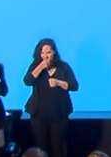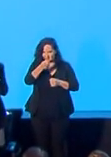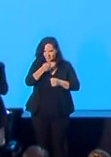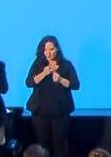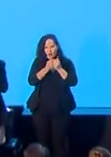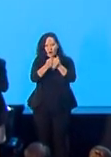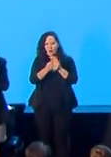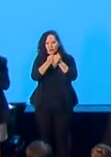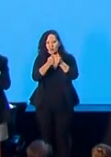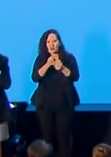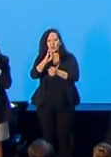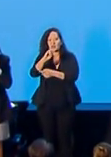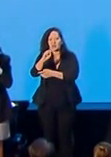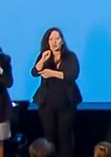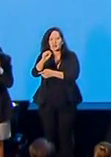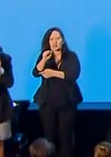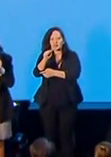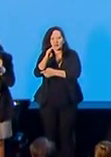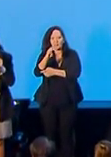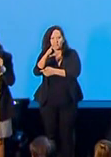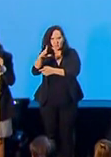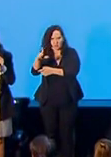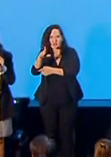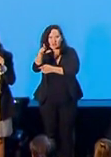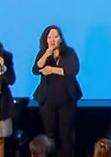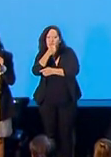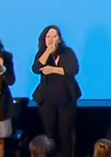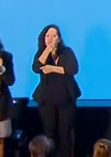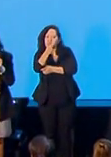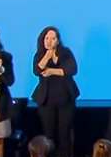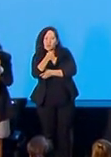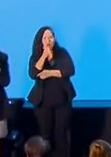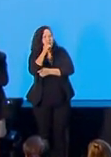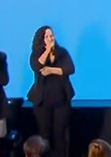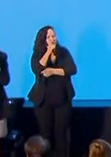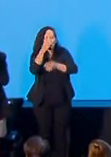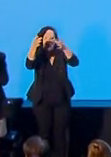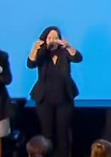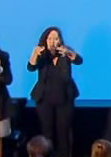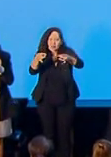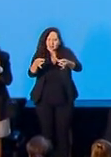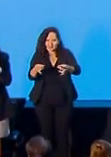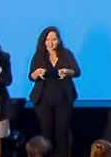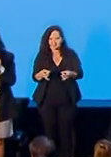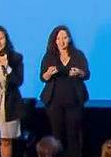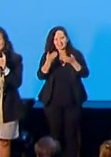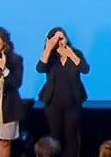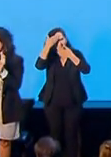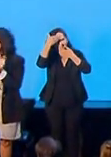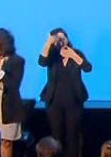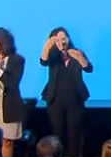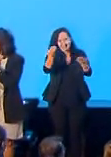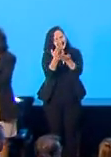a Isabel para a gente fazer agora a coletiva de imprensa e passar as informações mais detalhadas, está bom? Muito obrigada.